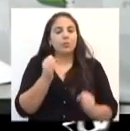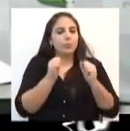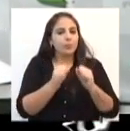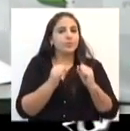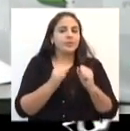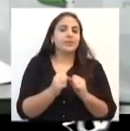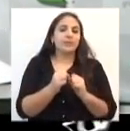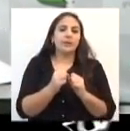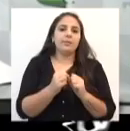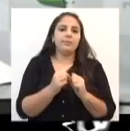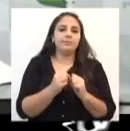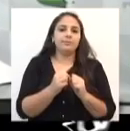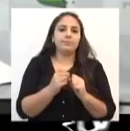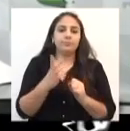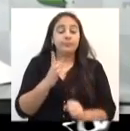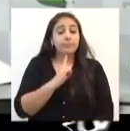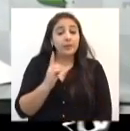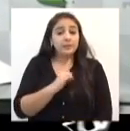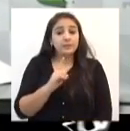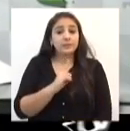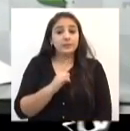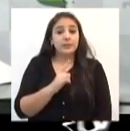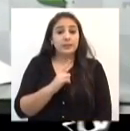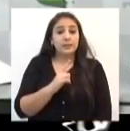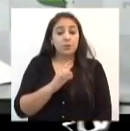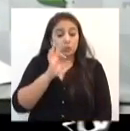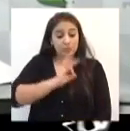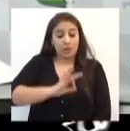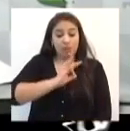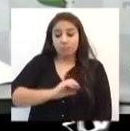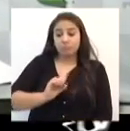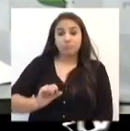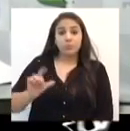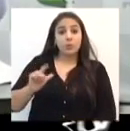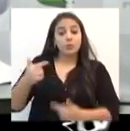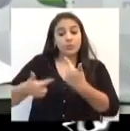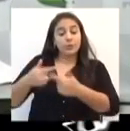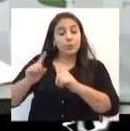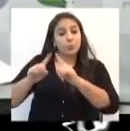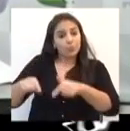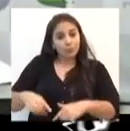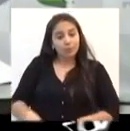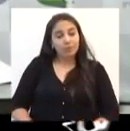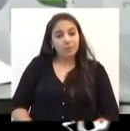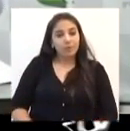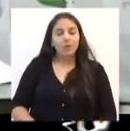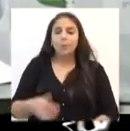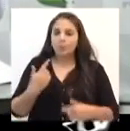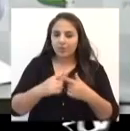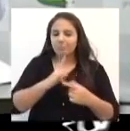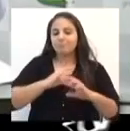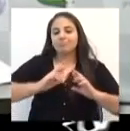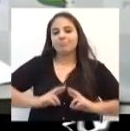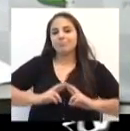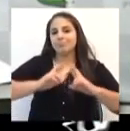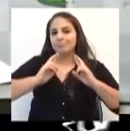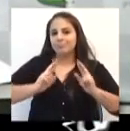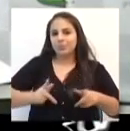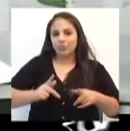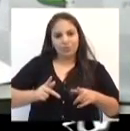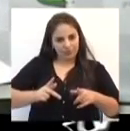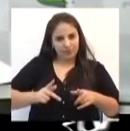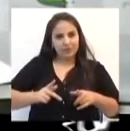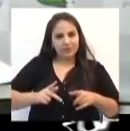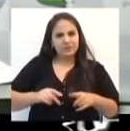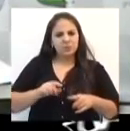no aumento dos funcionários públicos. Porque iria dar uma grande diferença, uma grande